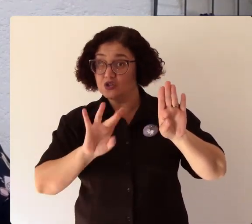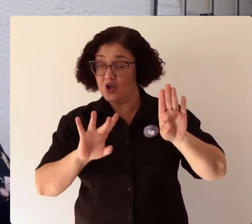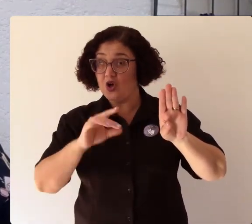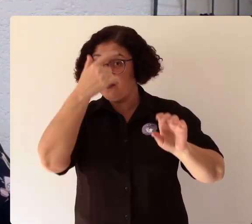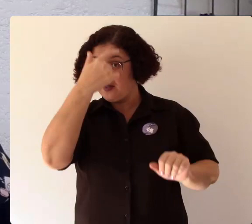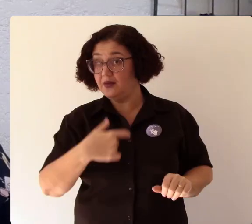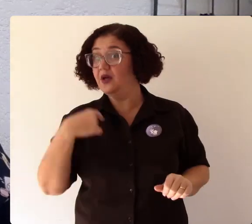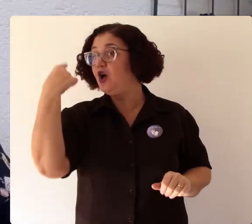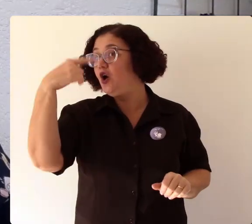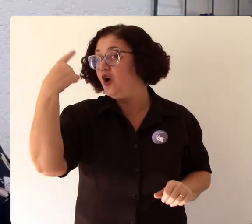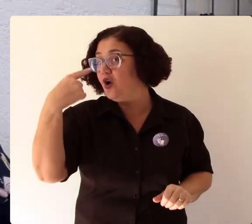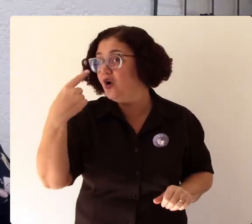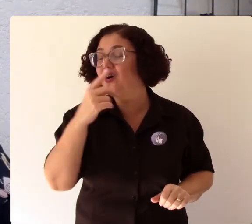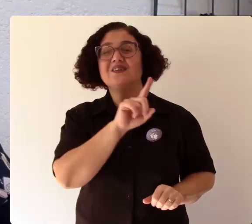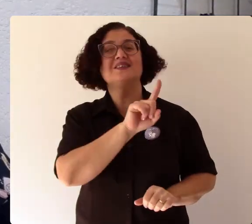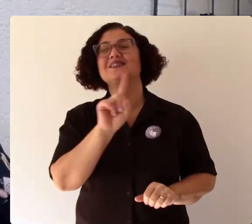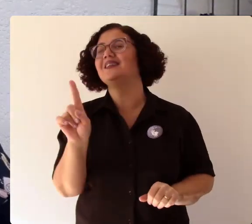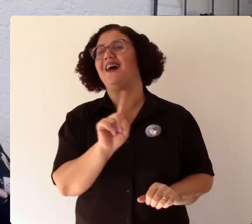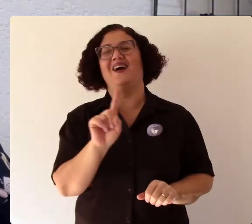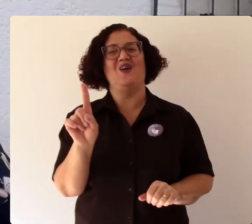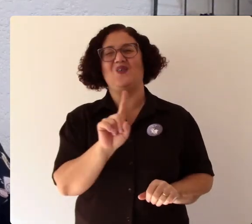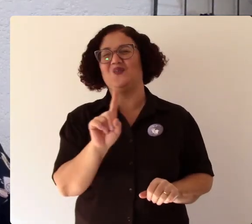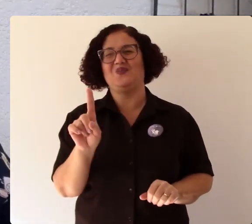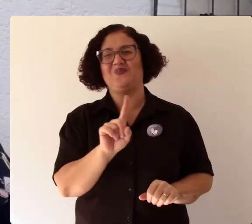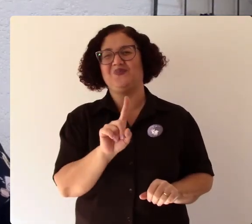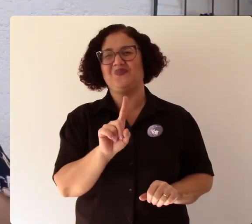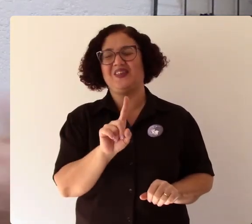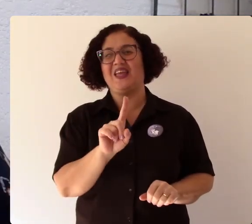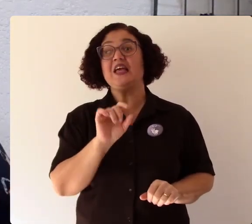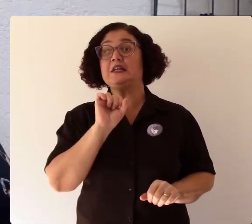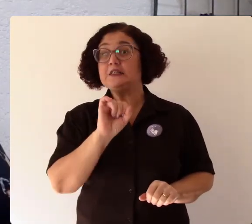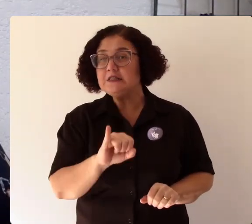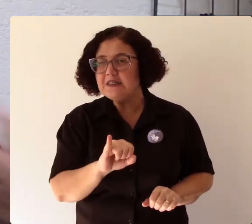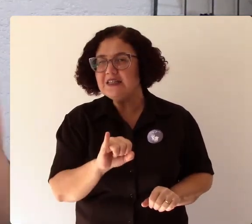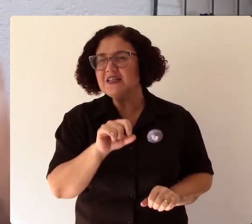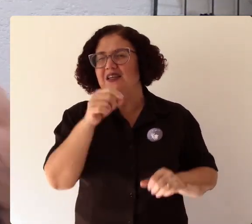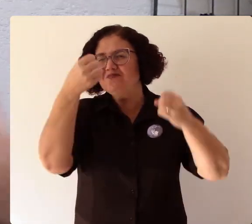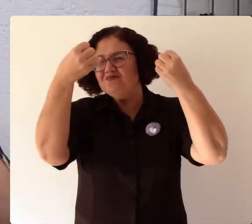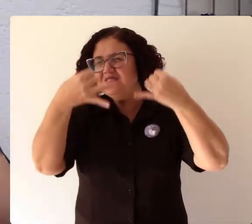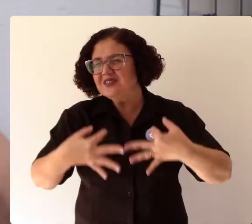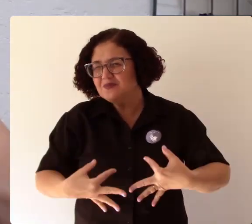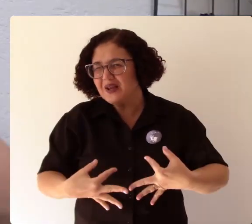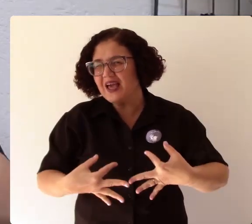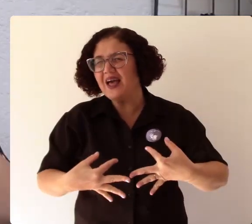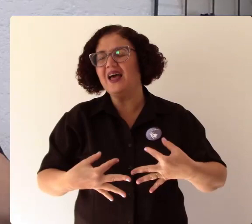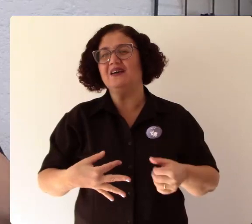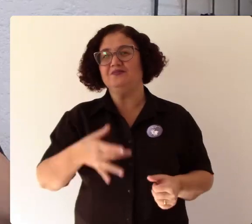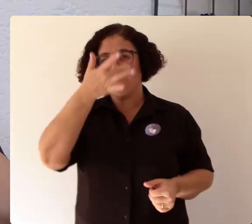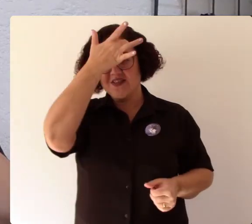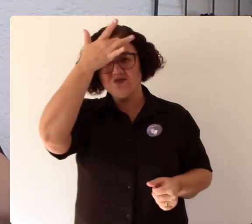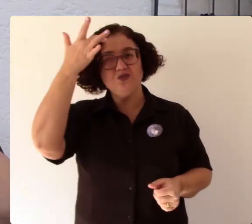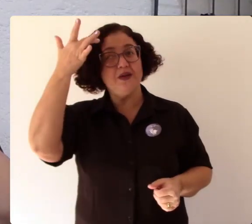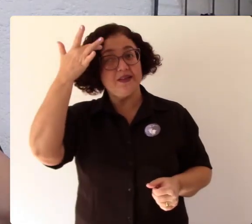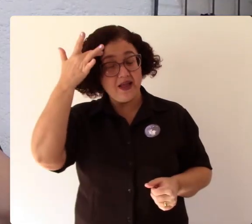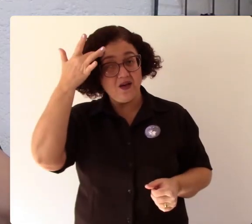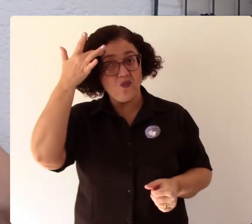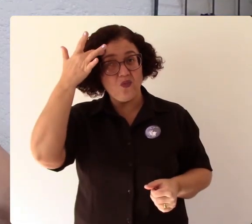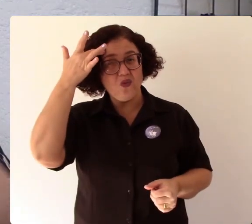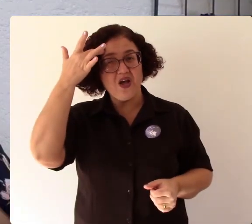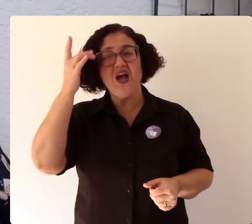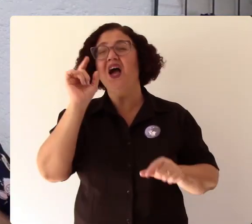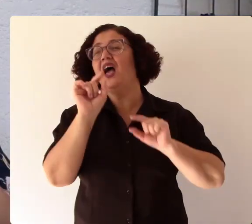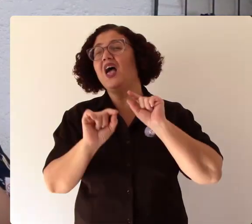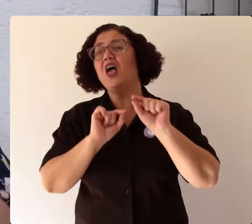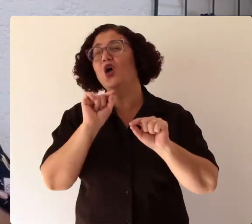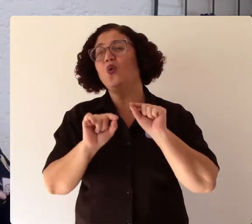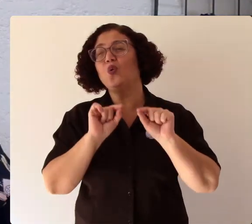Então, pensar a saúde mental e nesse ponto o Arthur Bispo Rosário é um